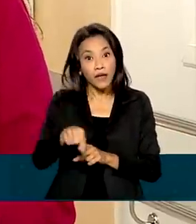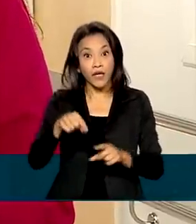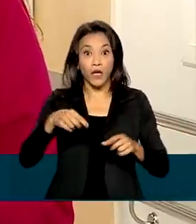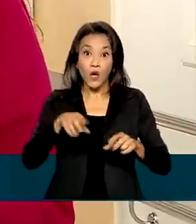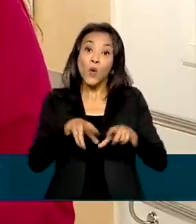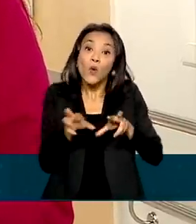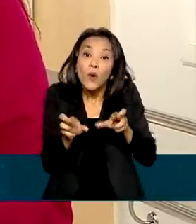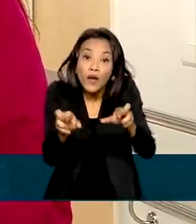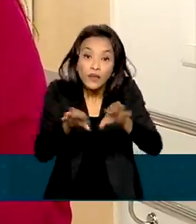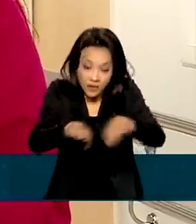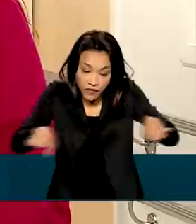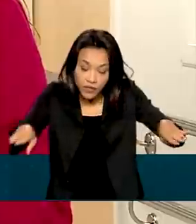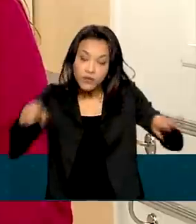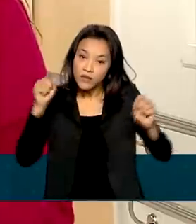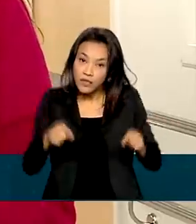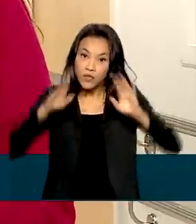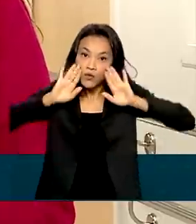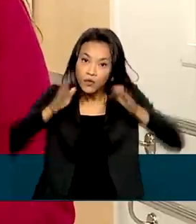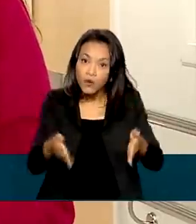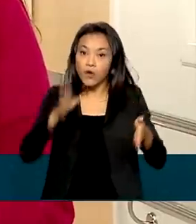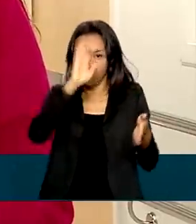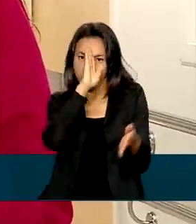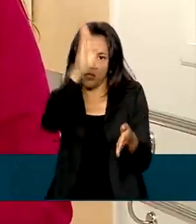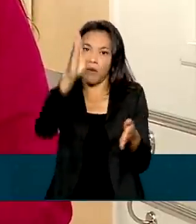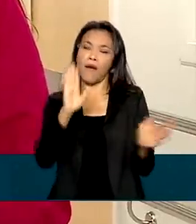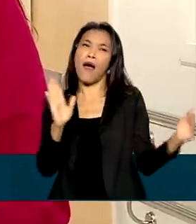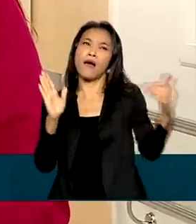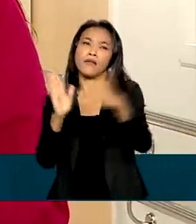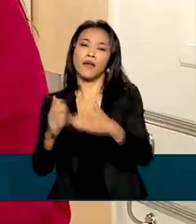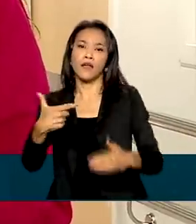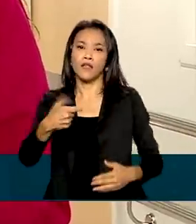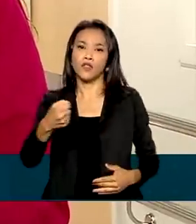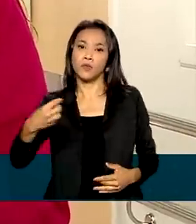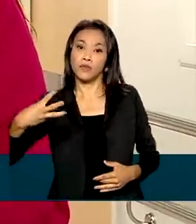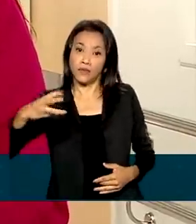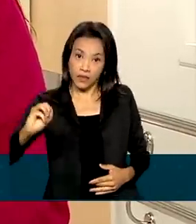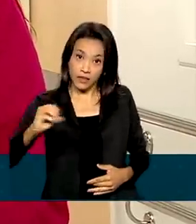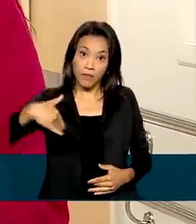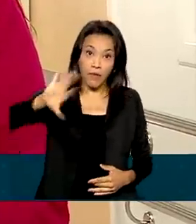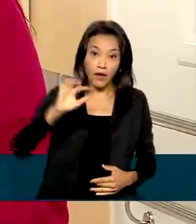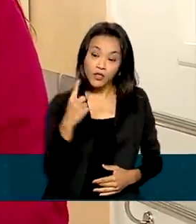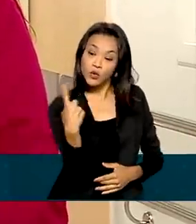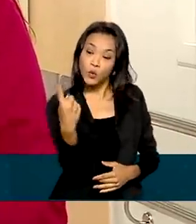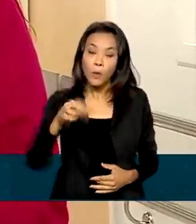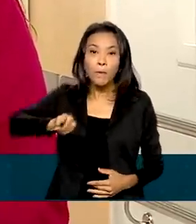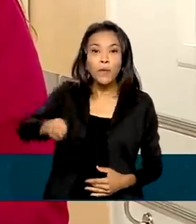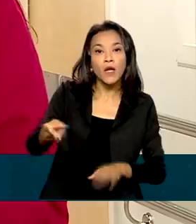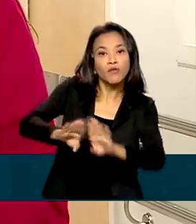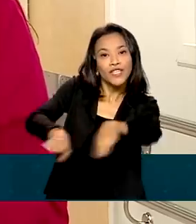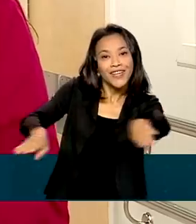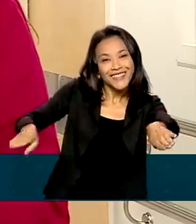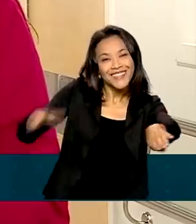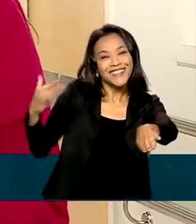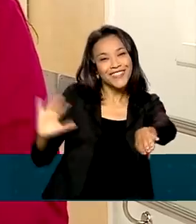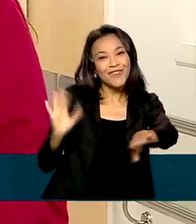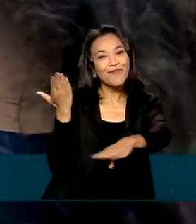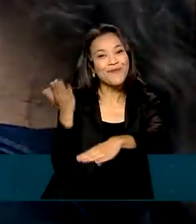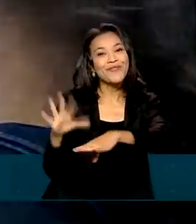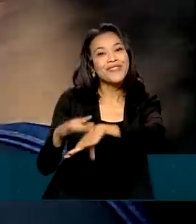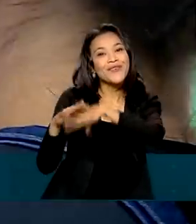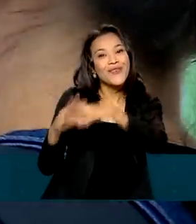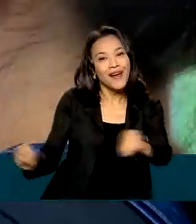uma prioridade mundial, para que até 2030, mais de um milhão de crianças sejam salvas.